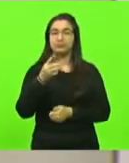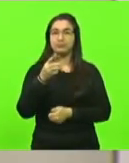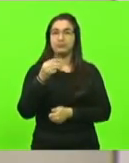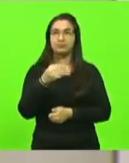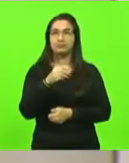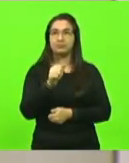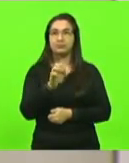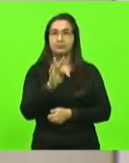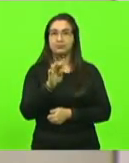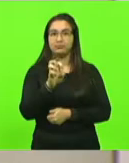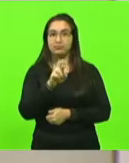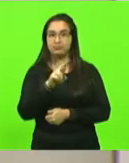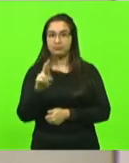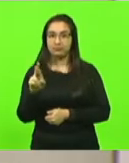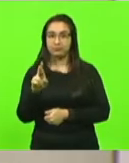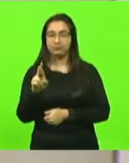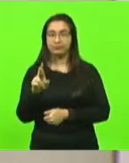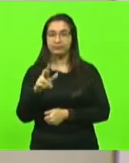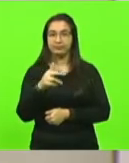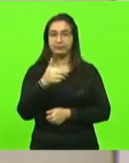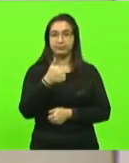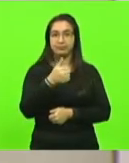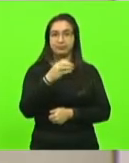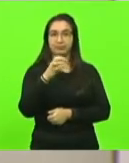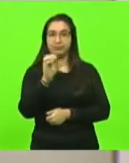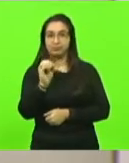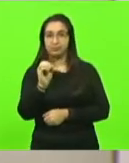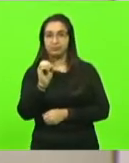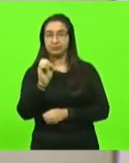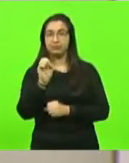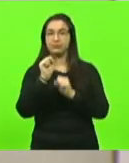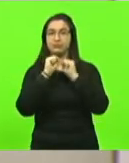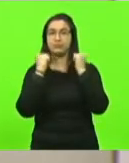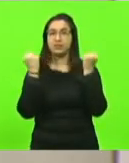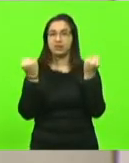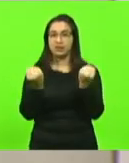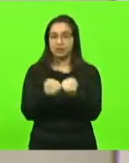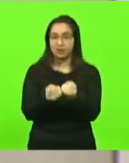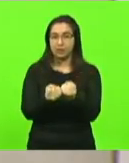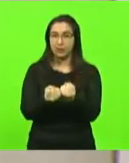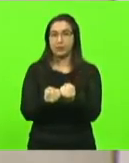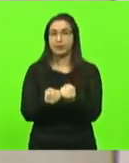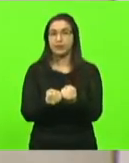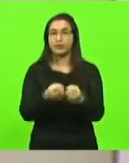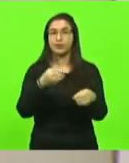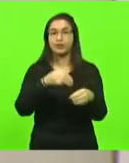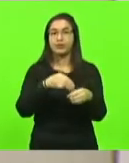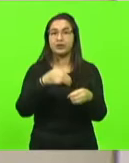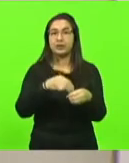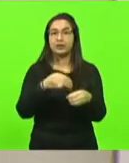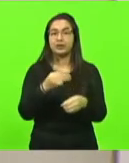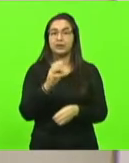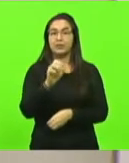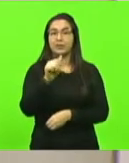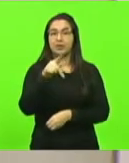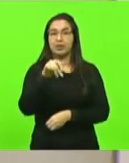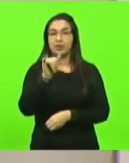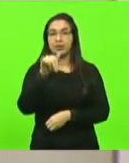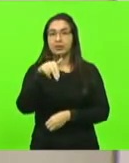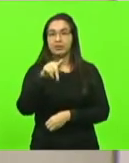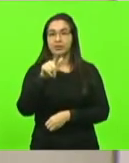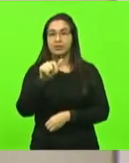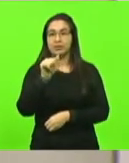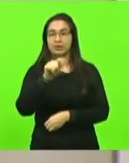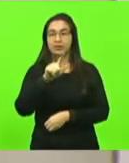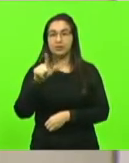pela realização do décimo simpósio pedagógico no município de Capinzal. Em discussão, não havendo quem queira